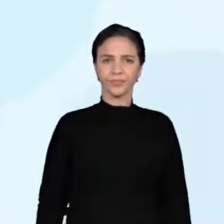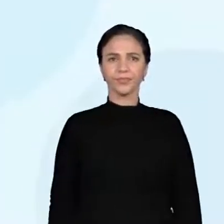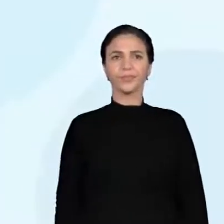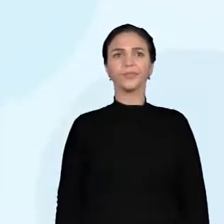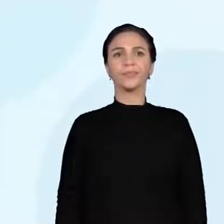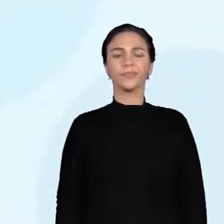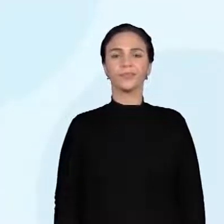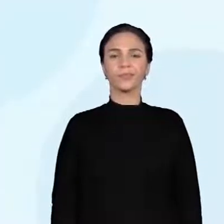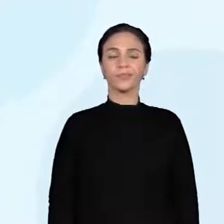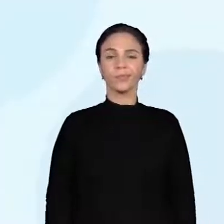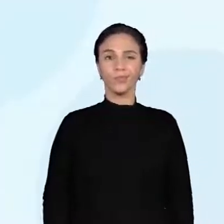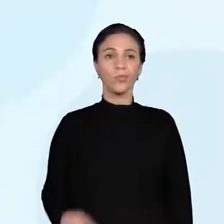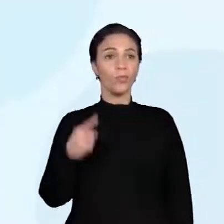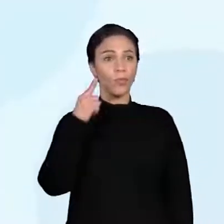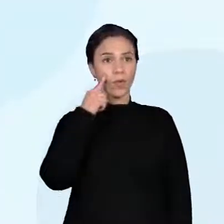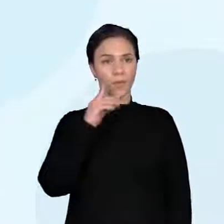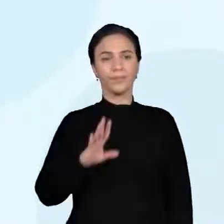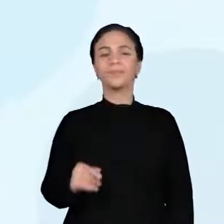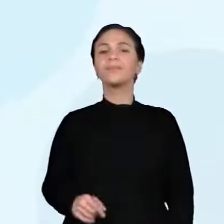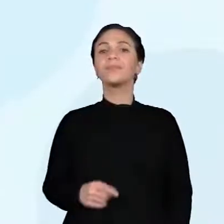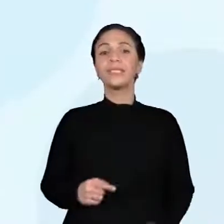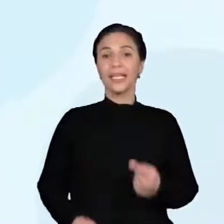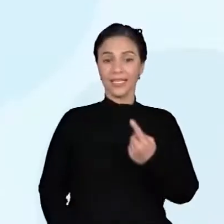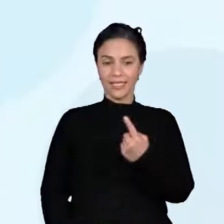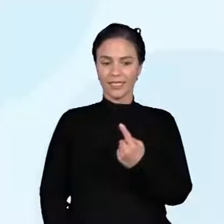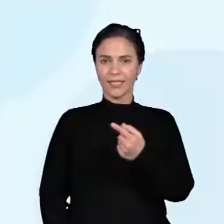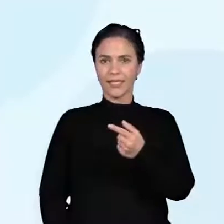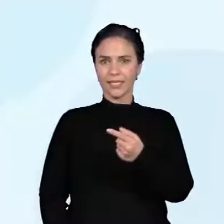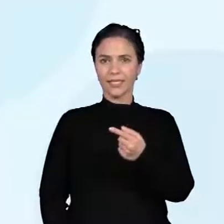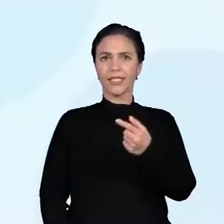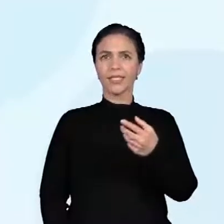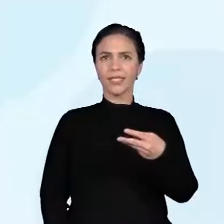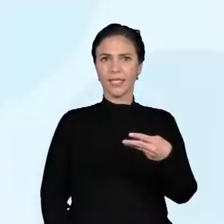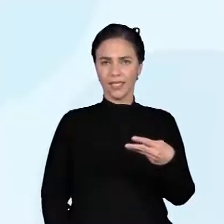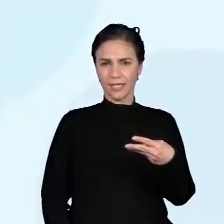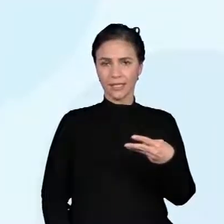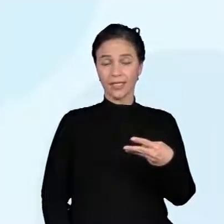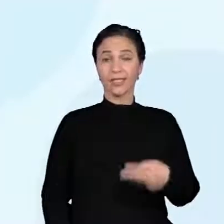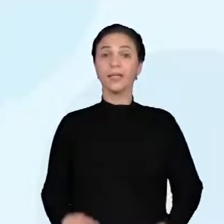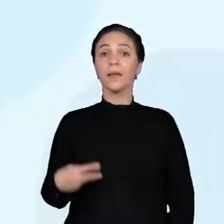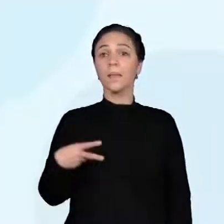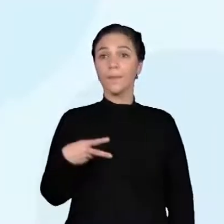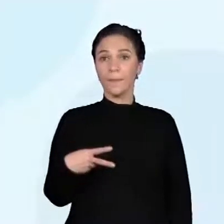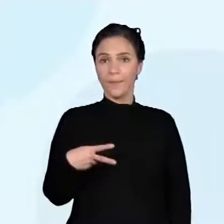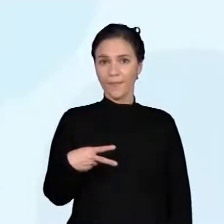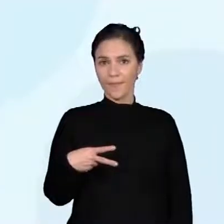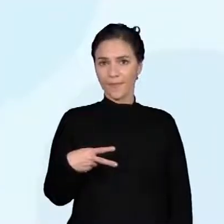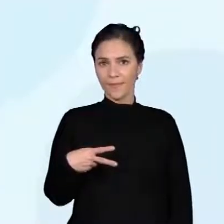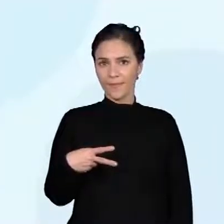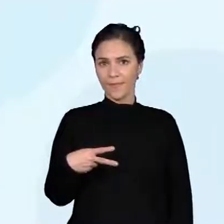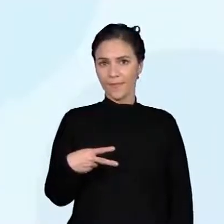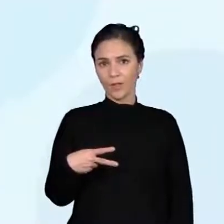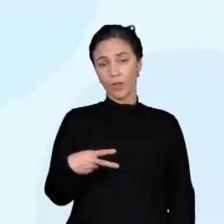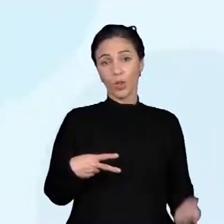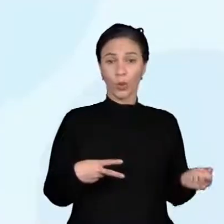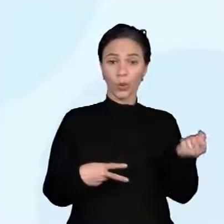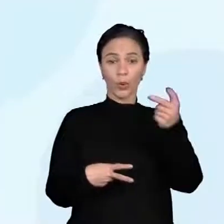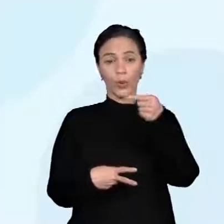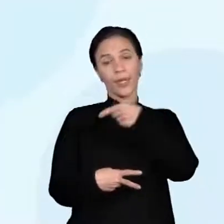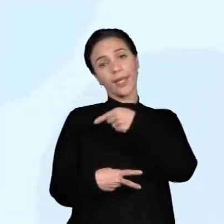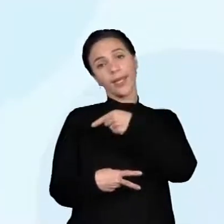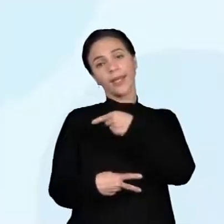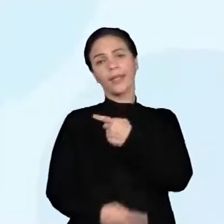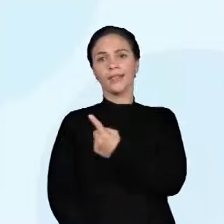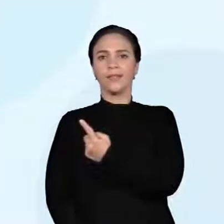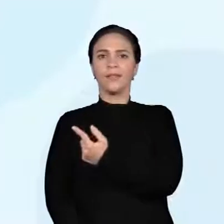173. E 173 é maior do que 170. Então, já